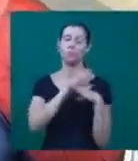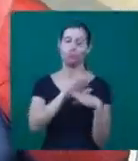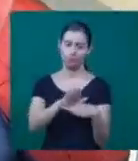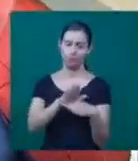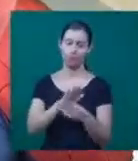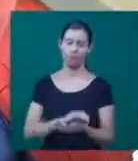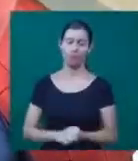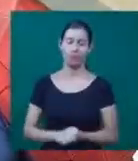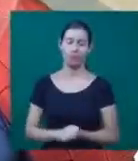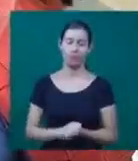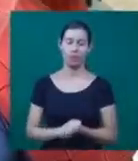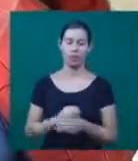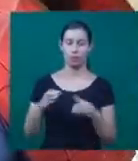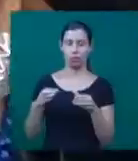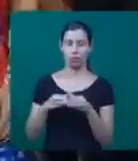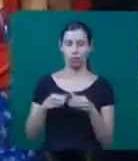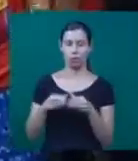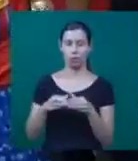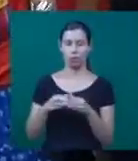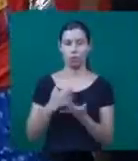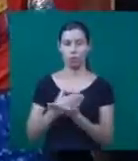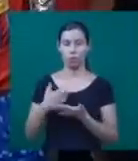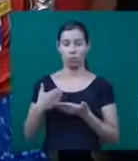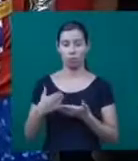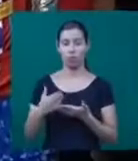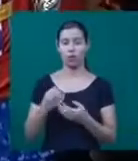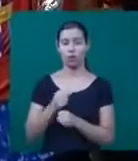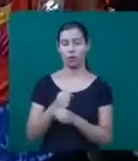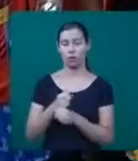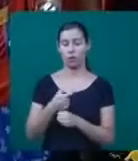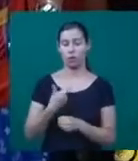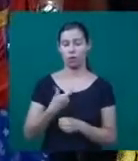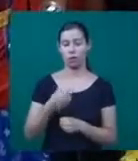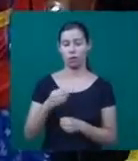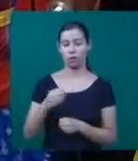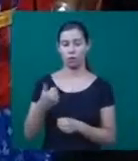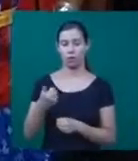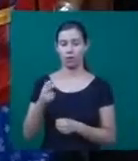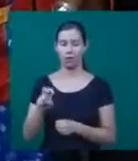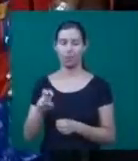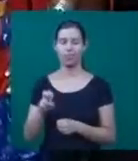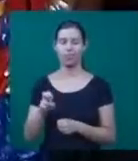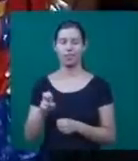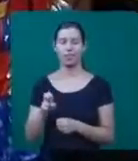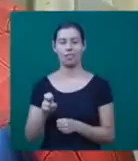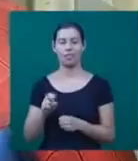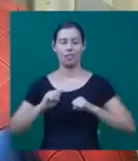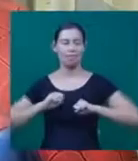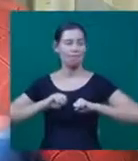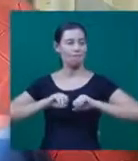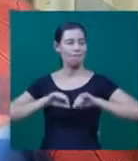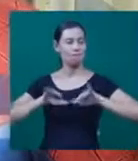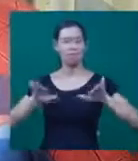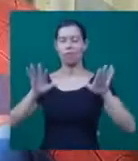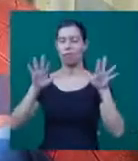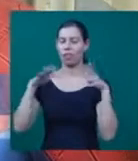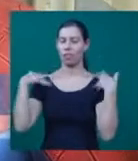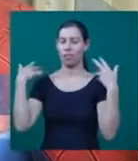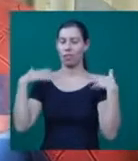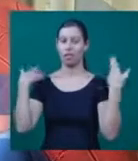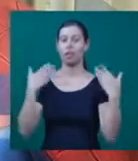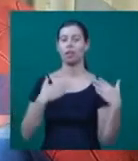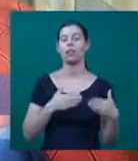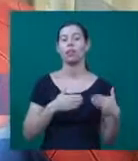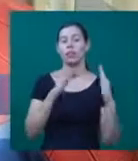O grupo surgiu em 2015 e, de lá para cá, vem espalhando alegria por onde passa. Nós vamos em creches, em